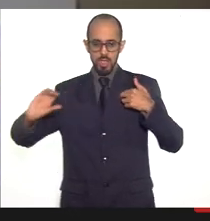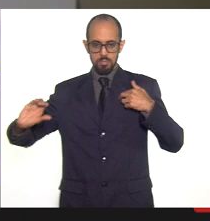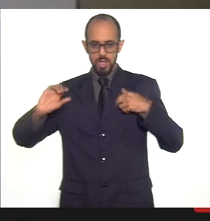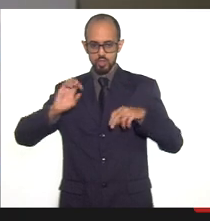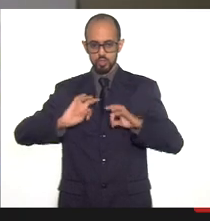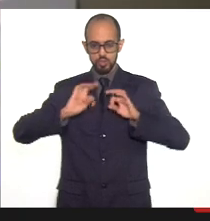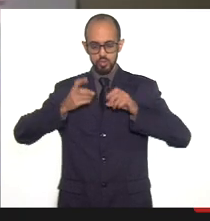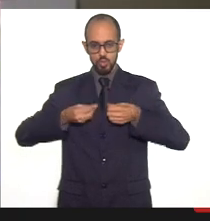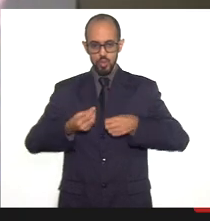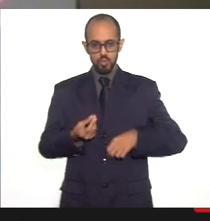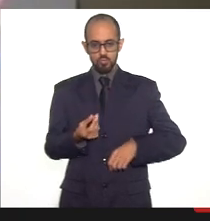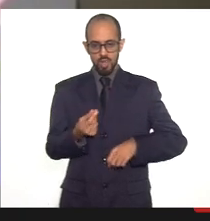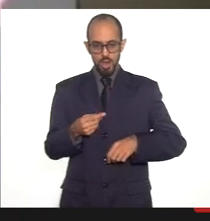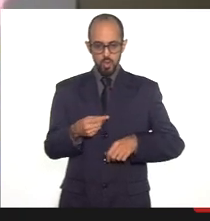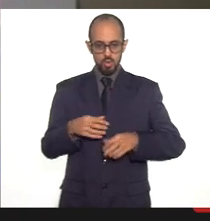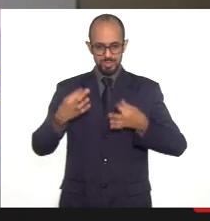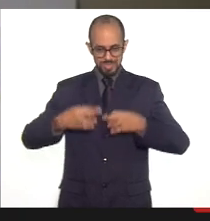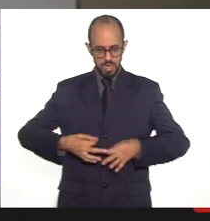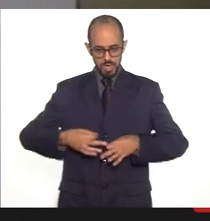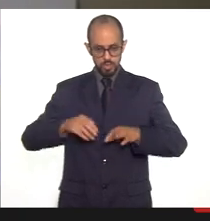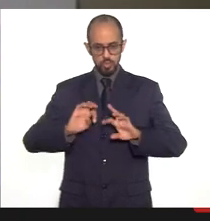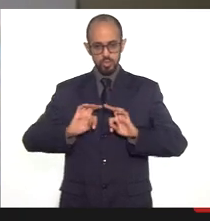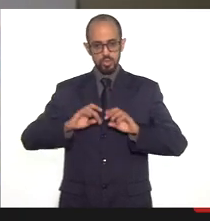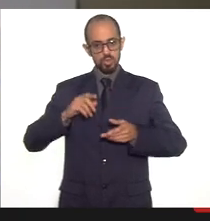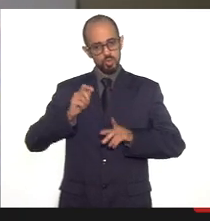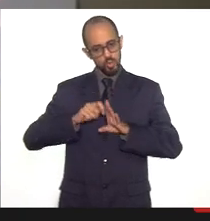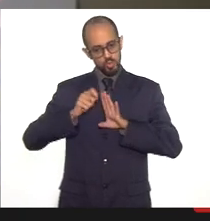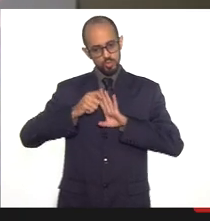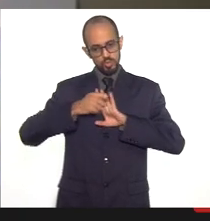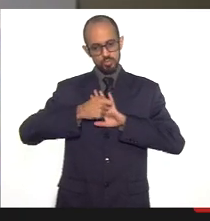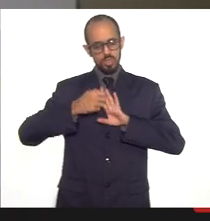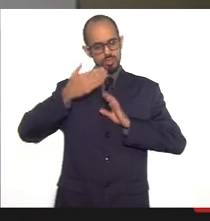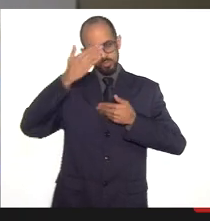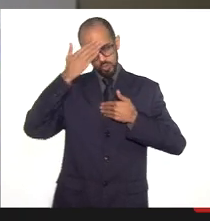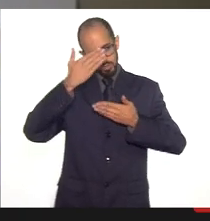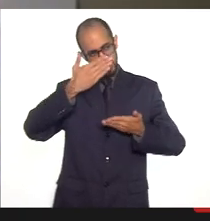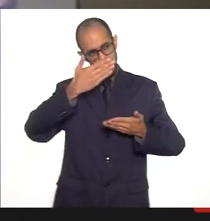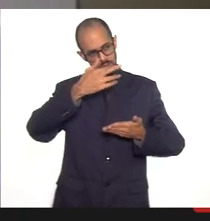devido e com uma regularidade mensal. Obrigada pela resposta.